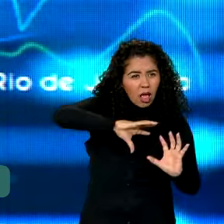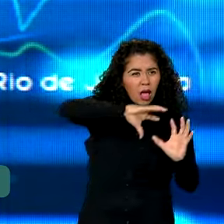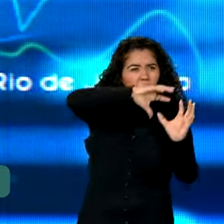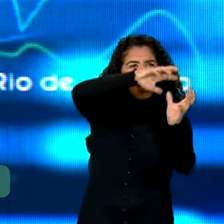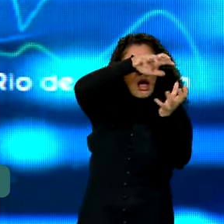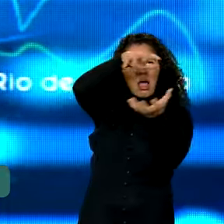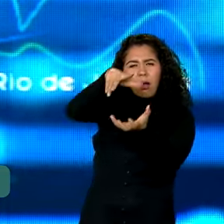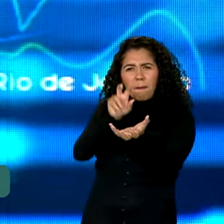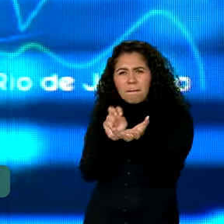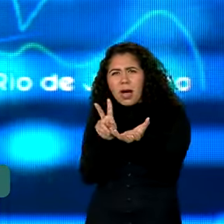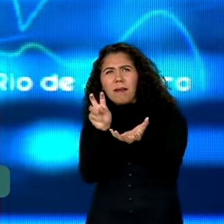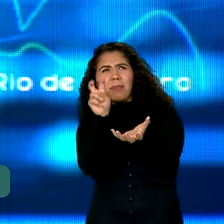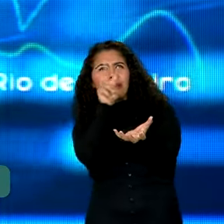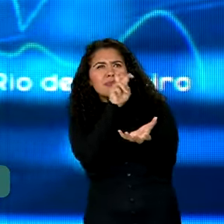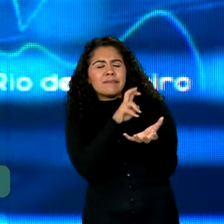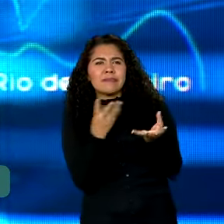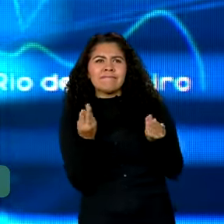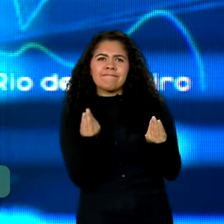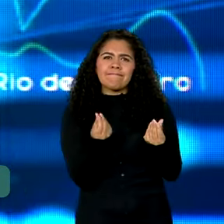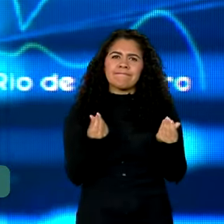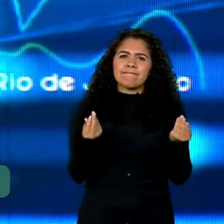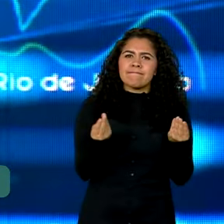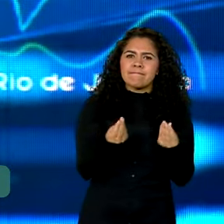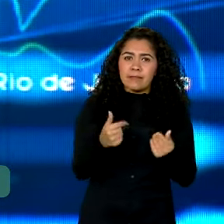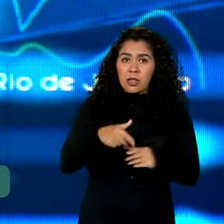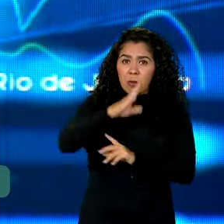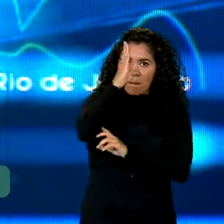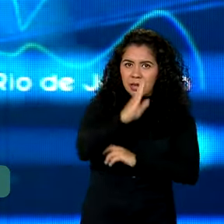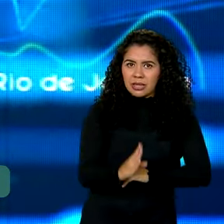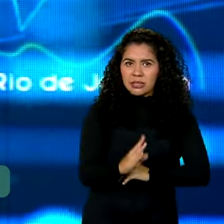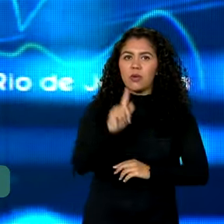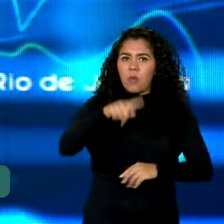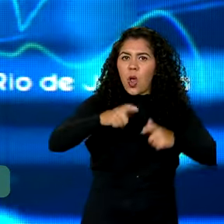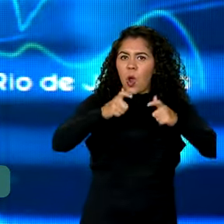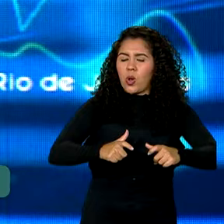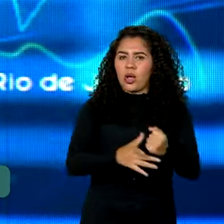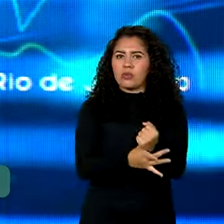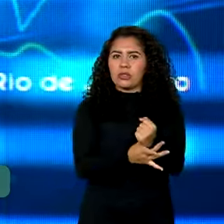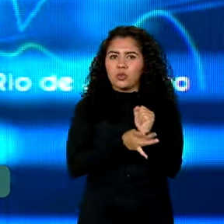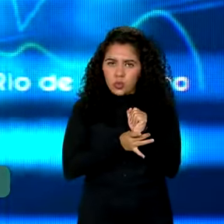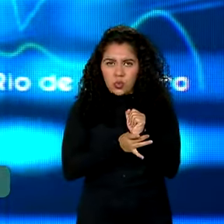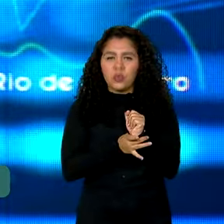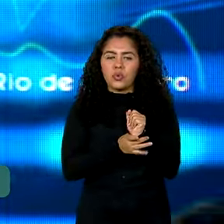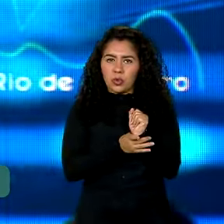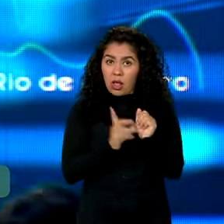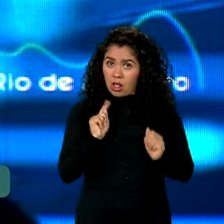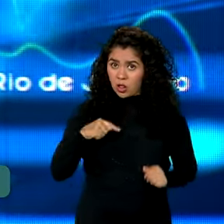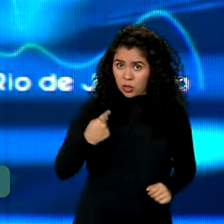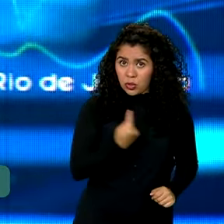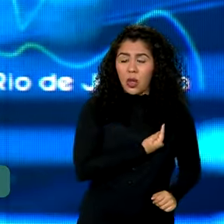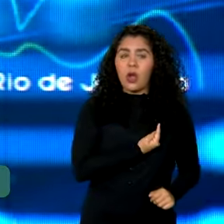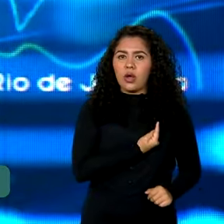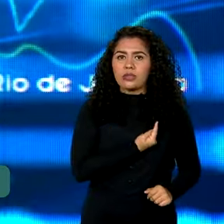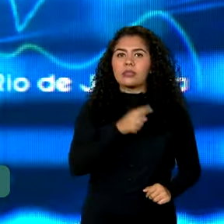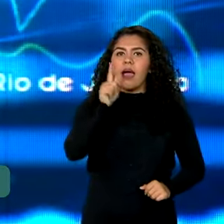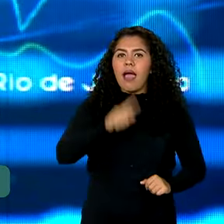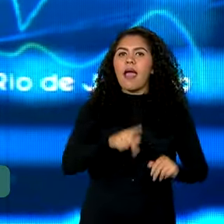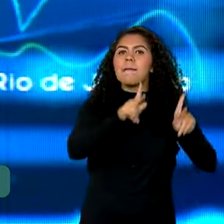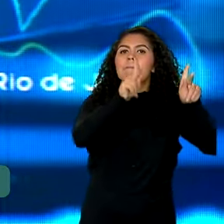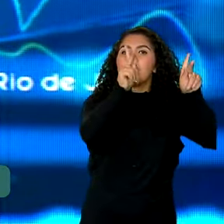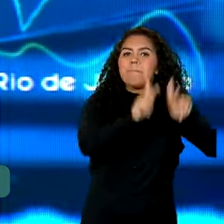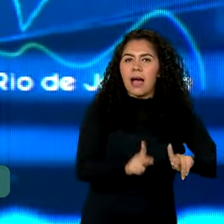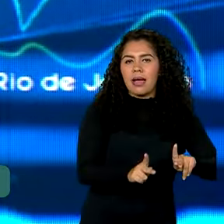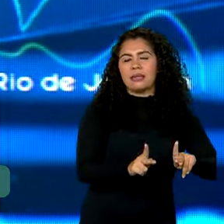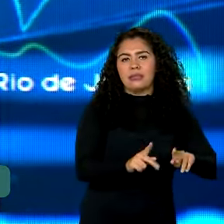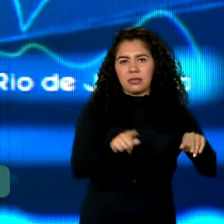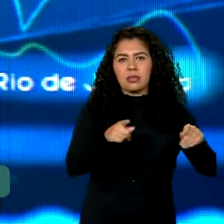tantas incertezas, o Brasil se firma como o porto seguro. Somos um país amante da paz e